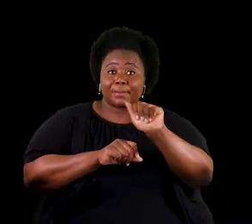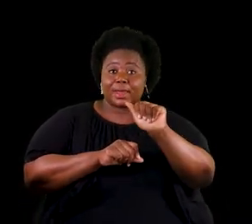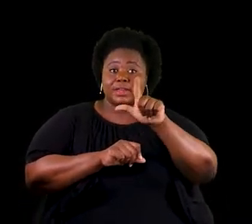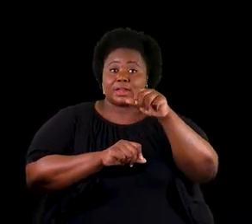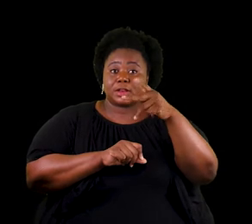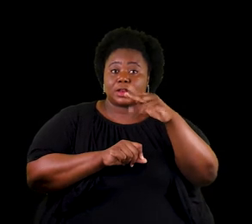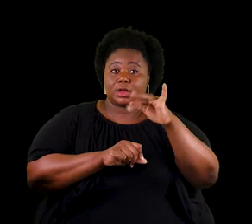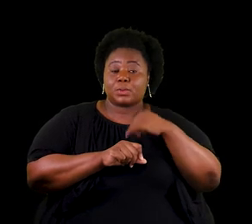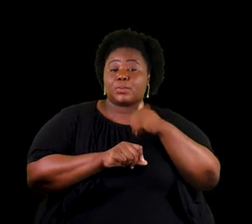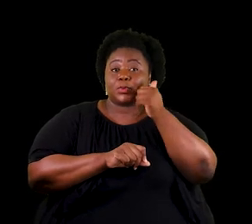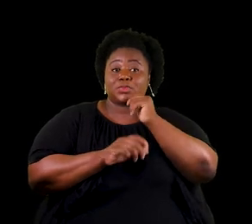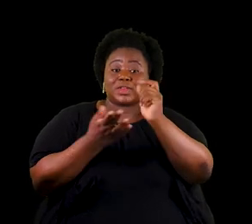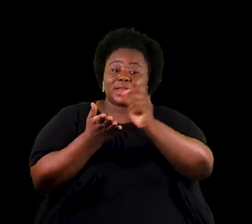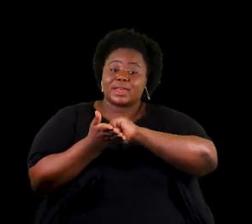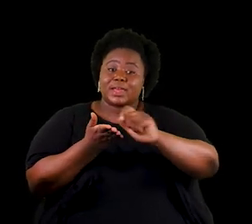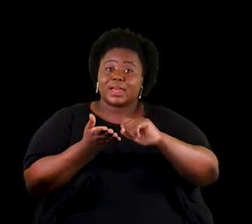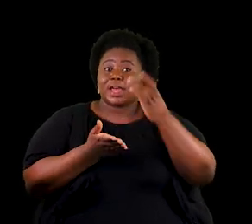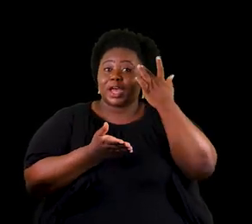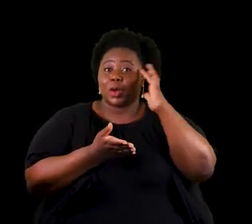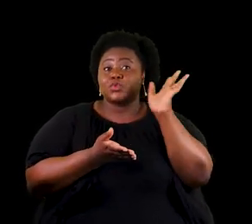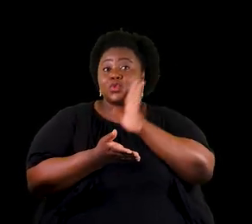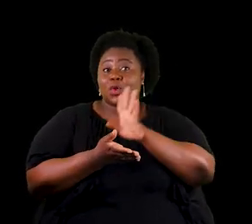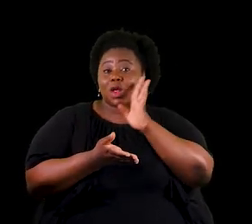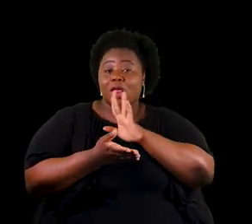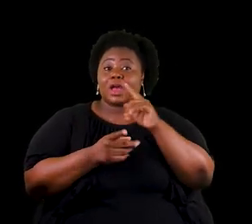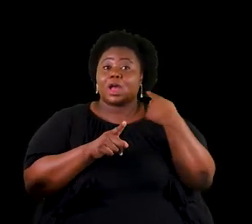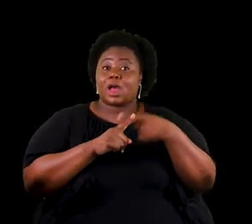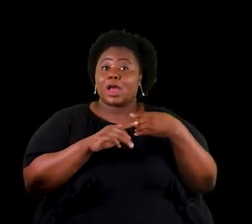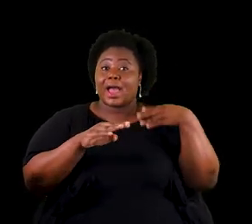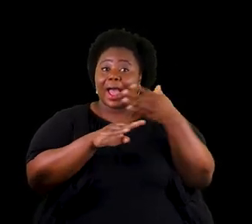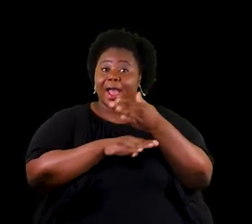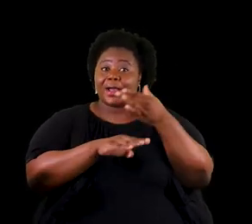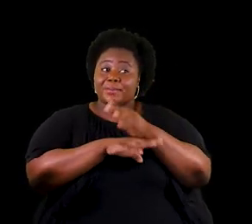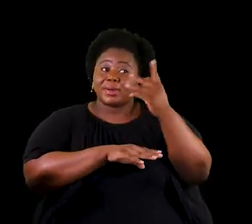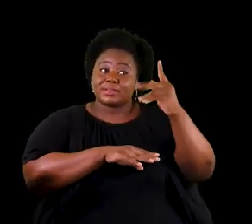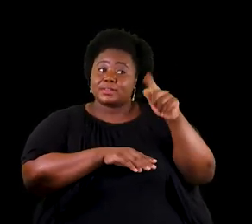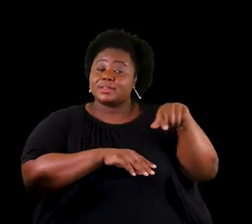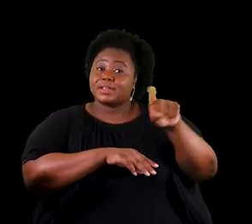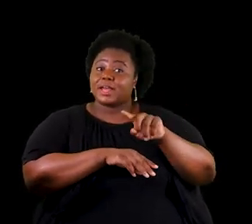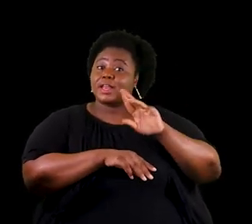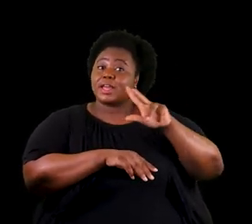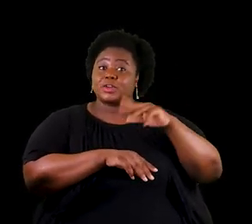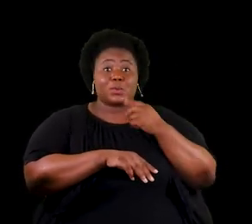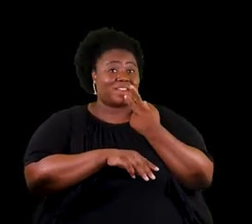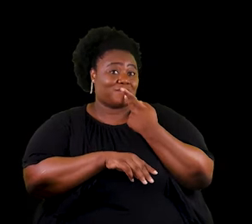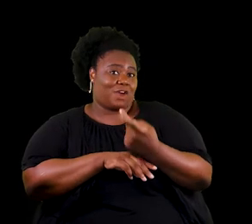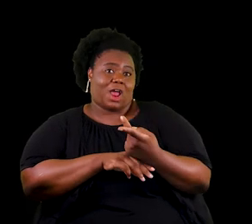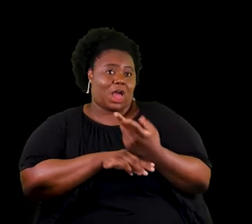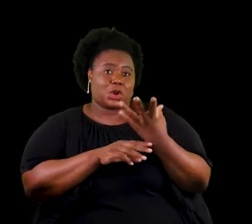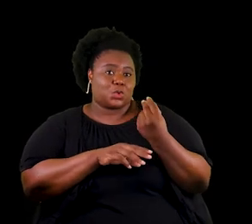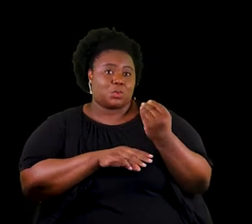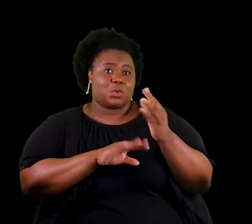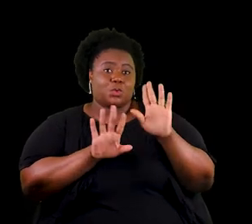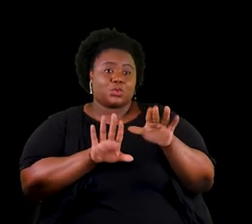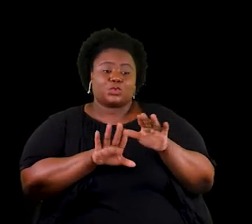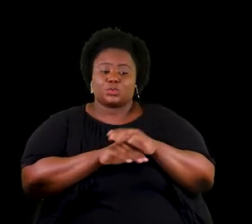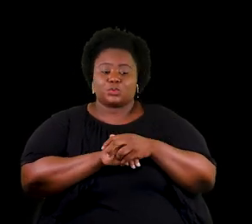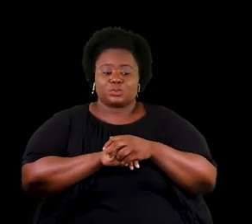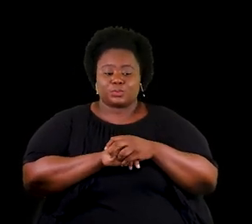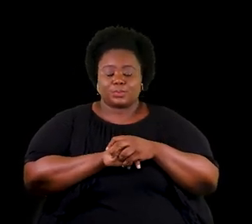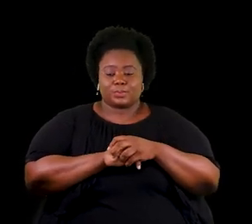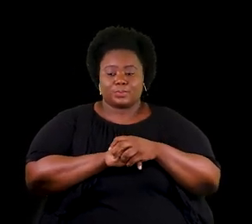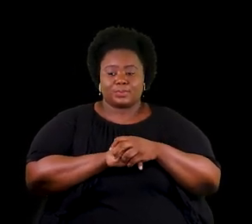independência, né? Eu acho muito legal essa participação dela, mesmo que não seja tão falada. Não é que não